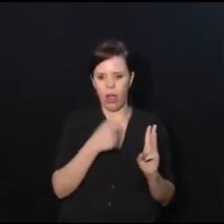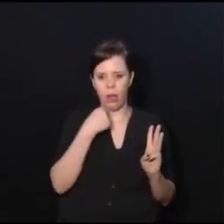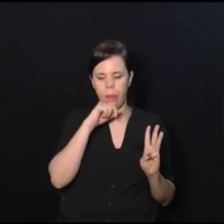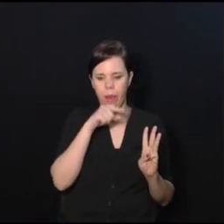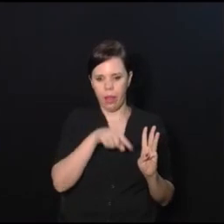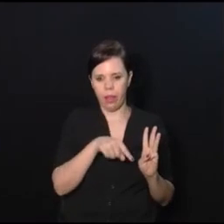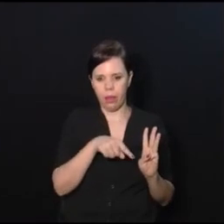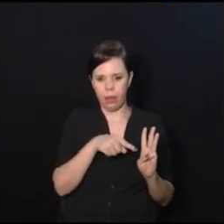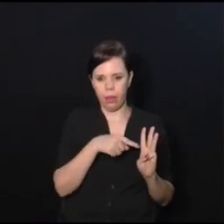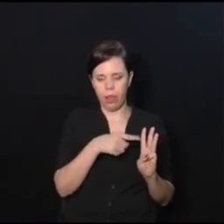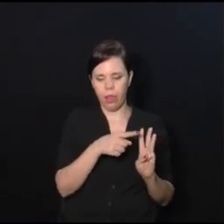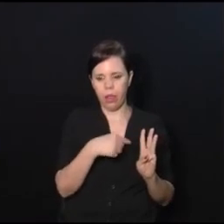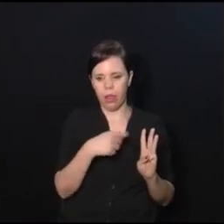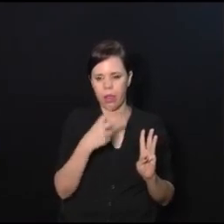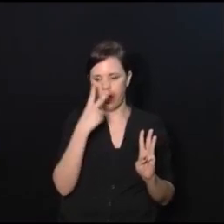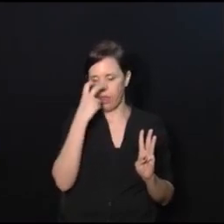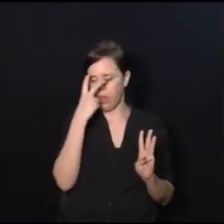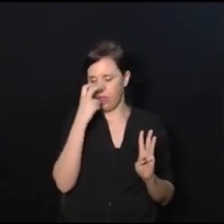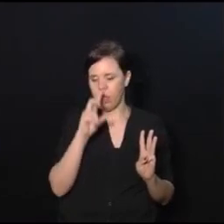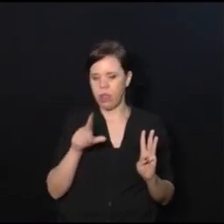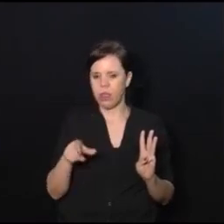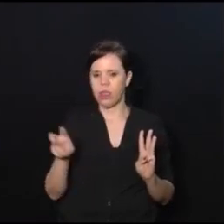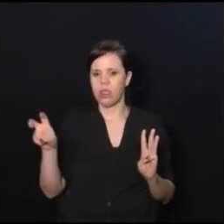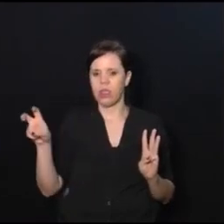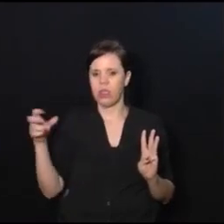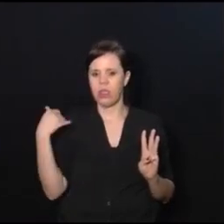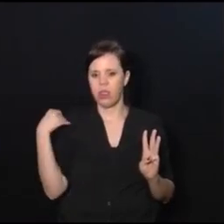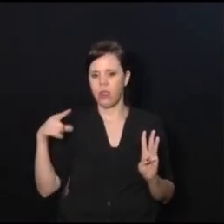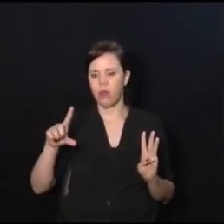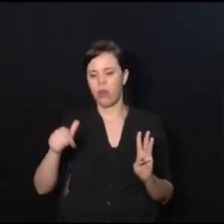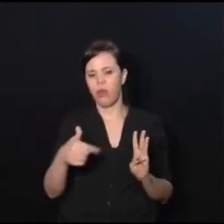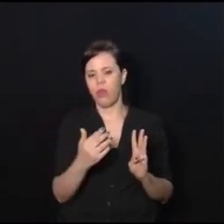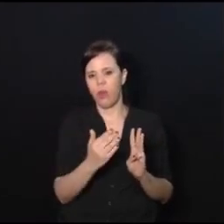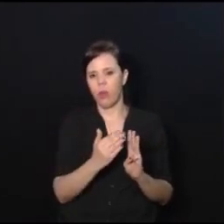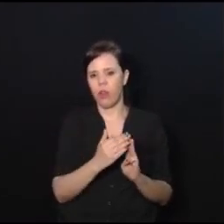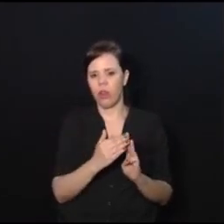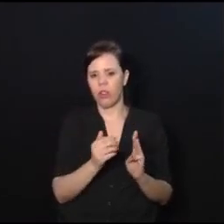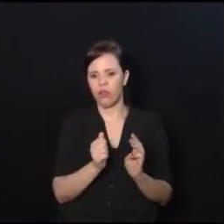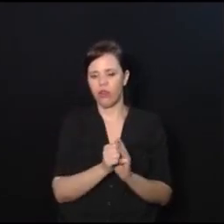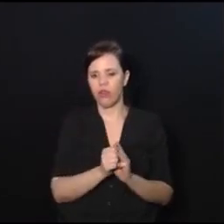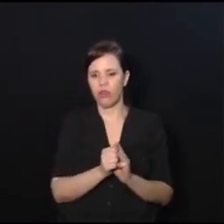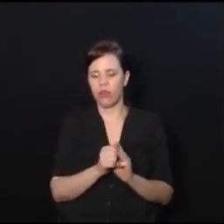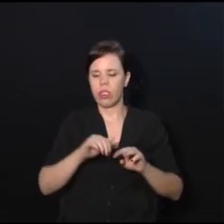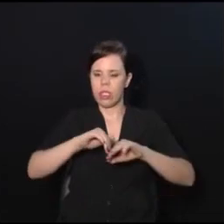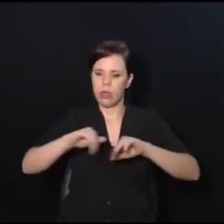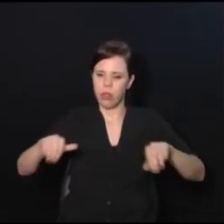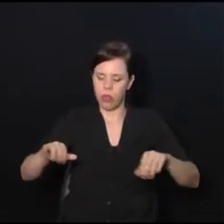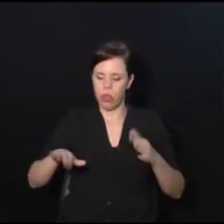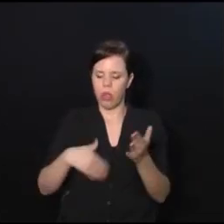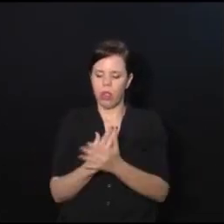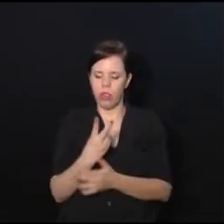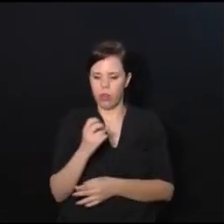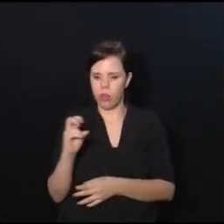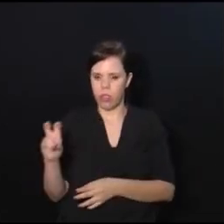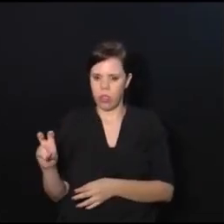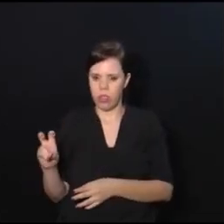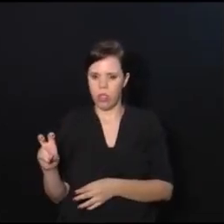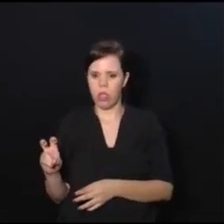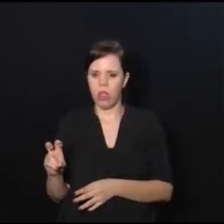também é cega. Aí depois de cinco anos, morei com a mãe até 2005, aí depois a gente se separou, a filha ficou morando comigo.